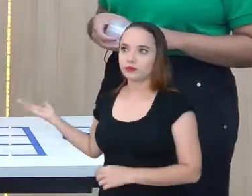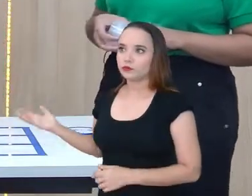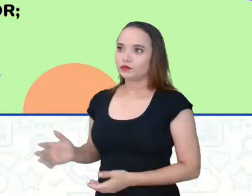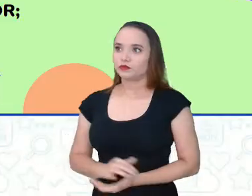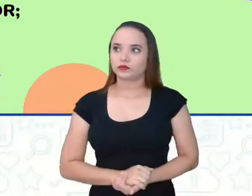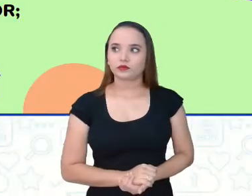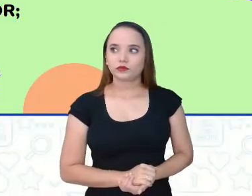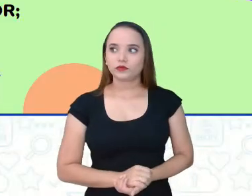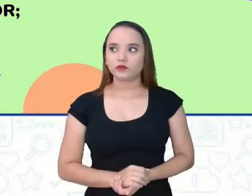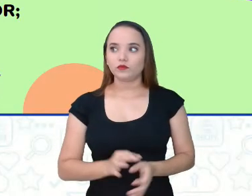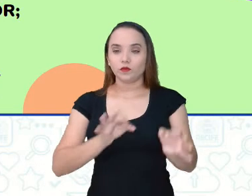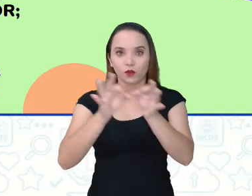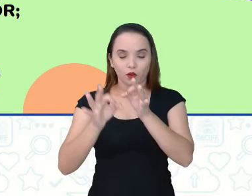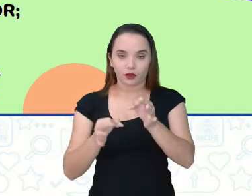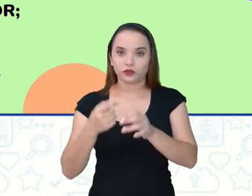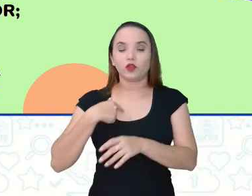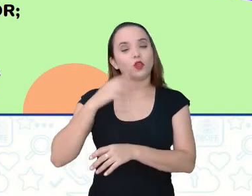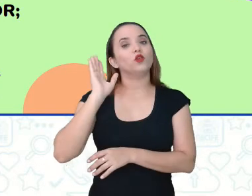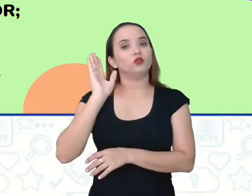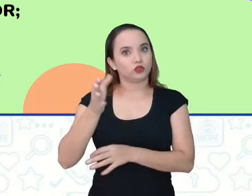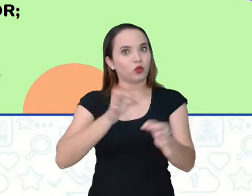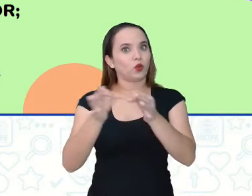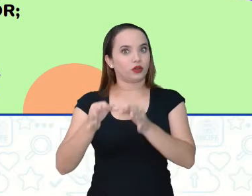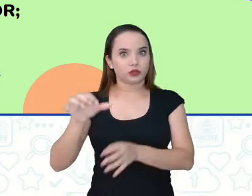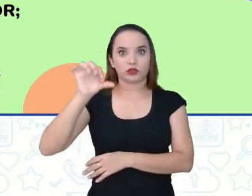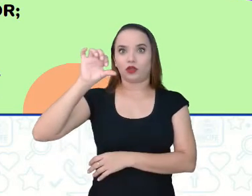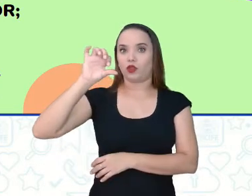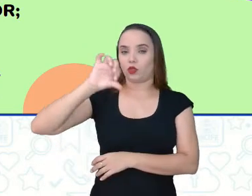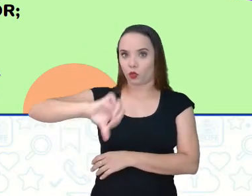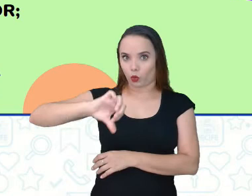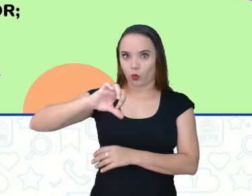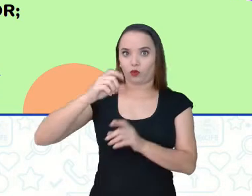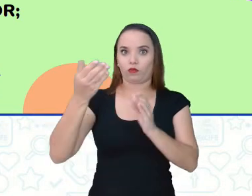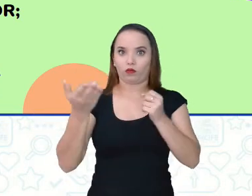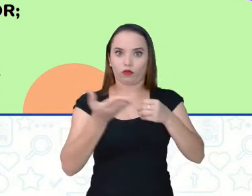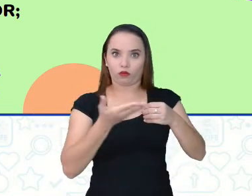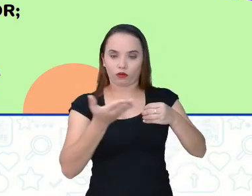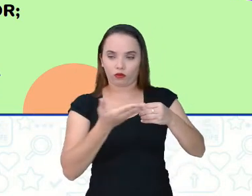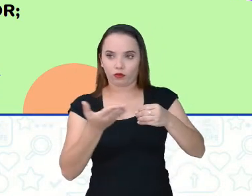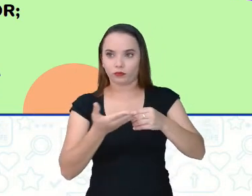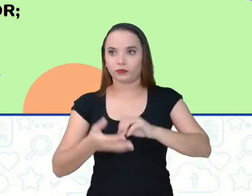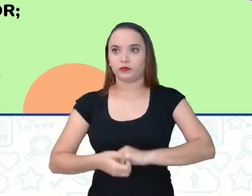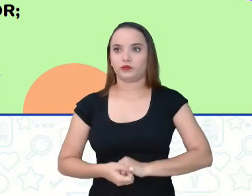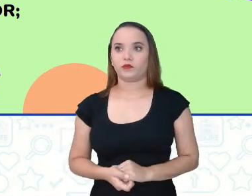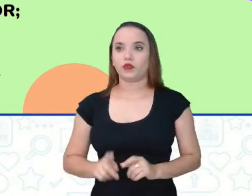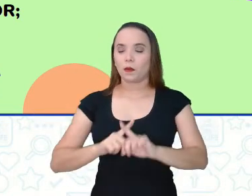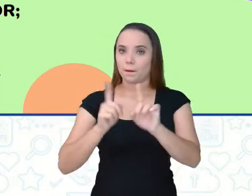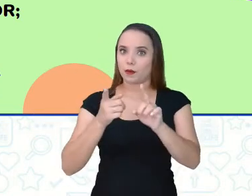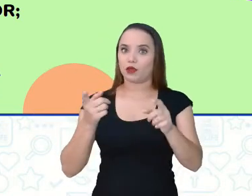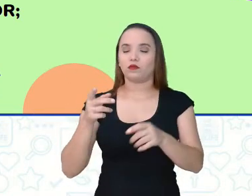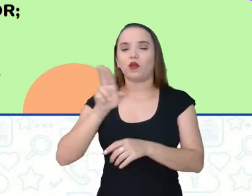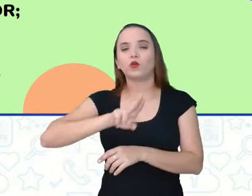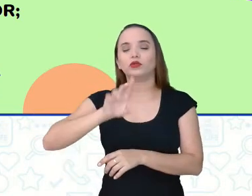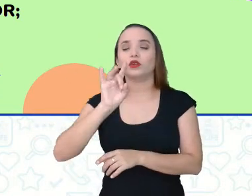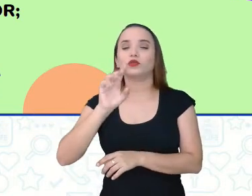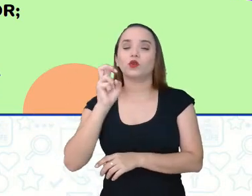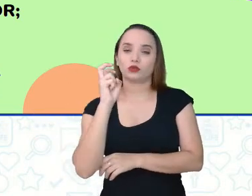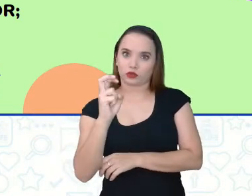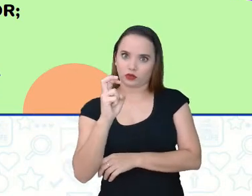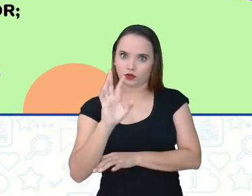separe. Eu botei nove copos, mas a gente tá usando aqui, é... A gente vai usar só cinco pra cada, porque a gente